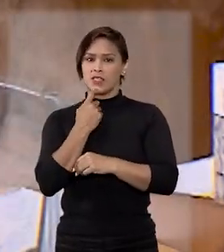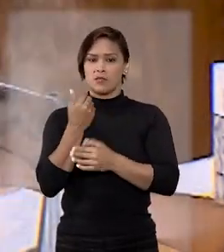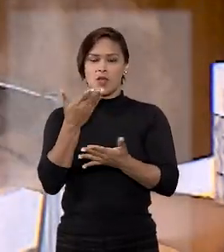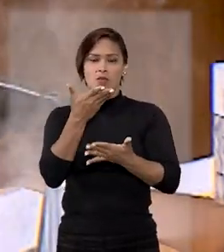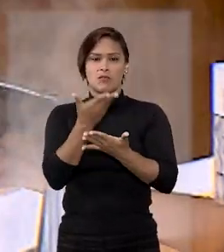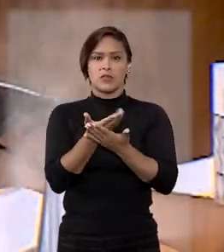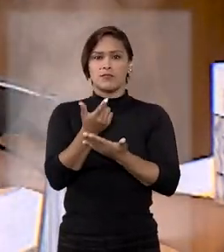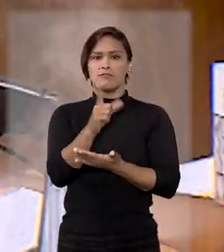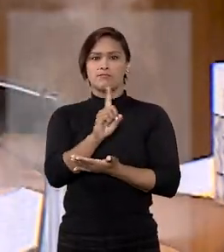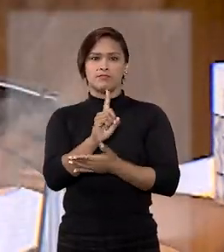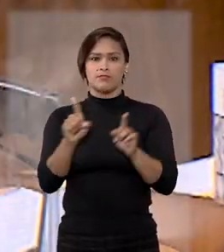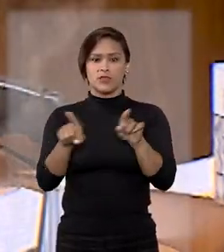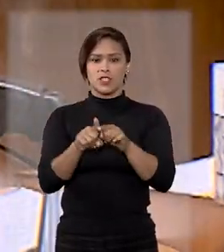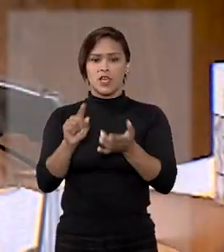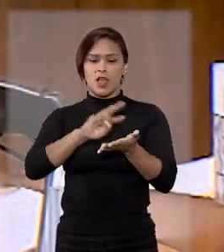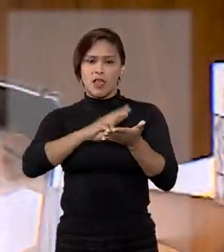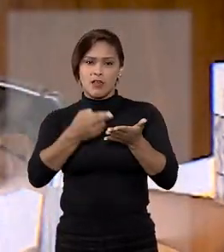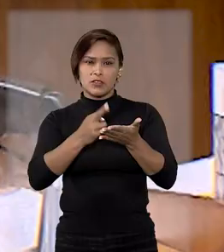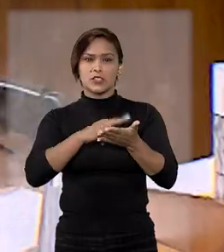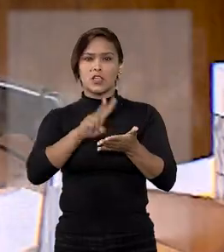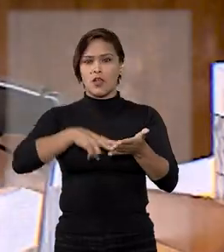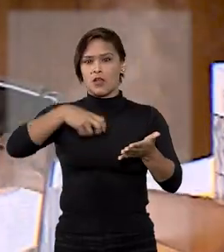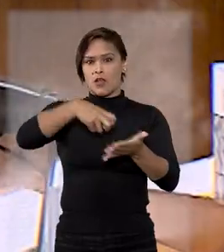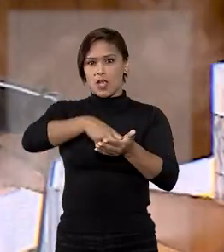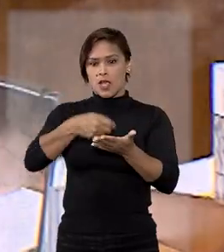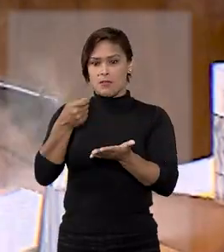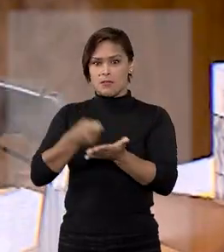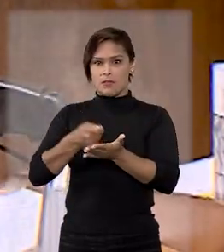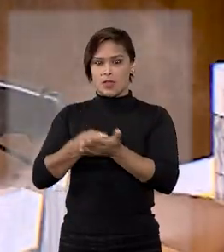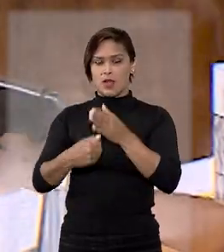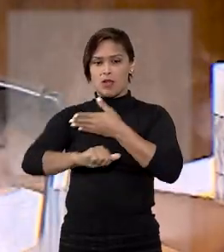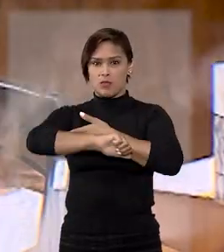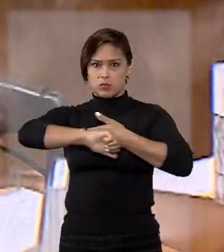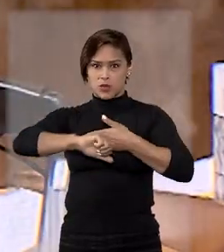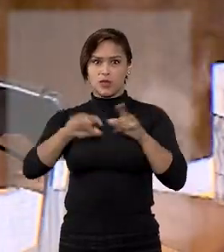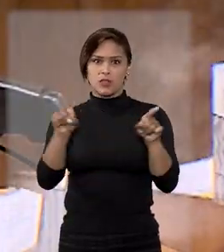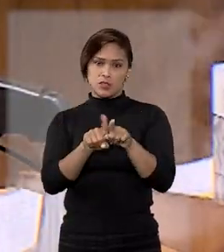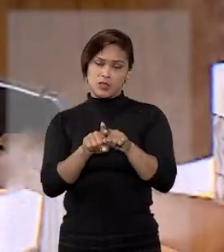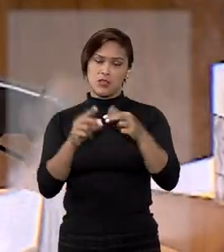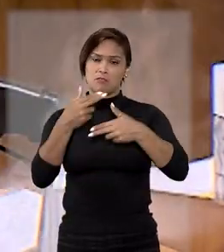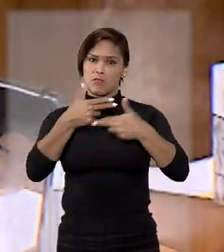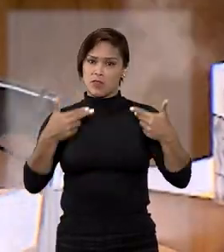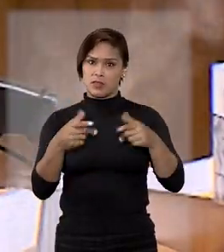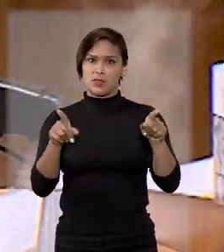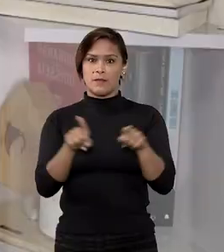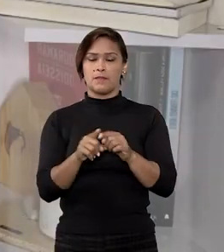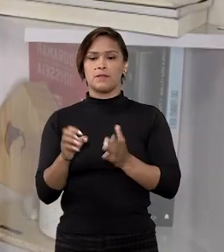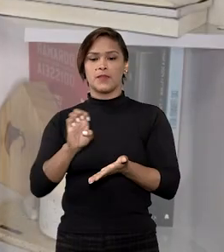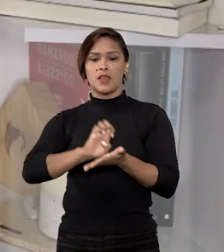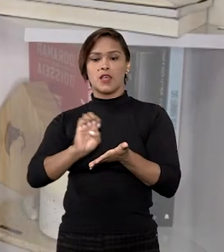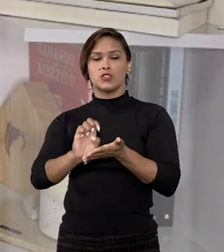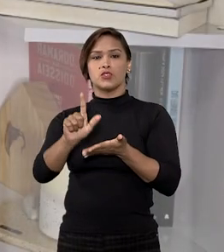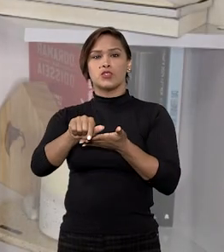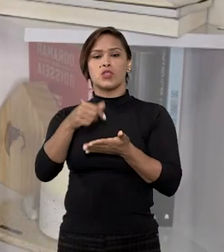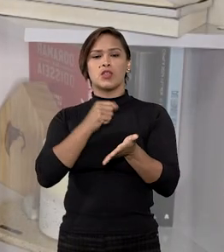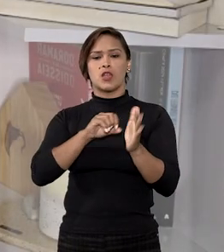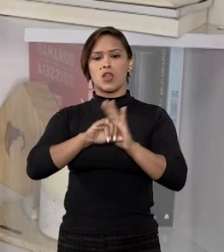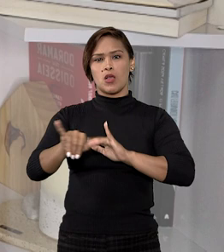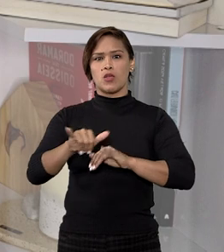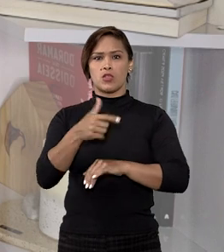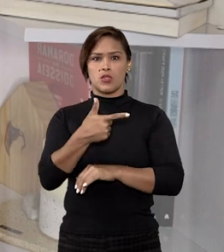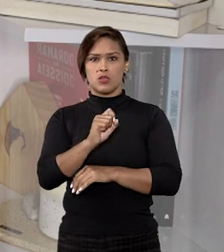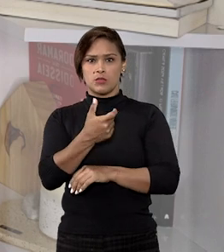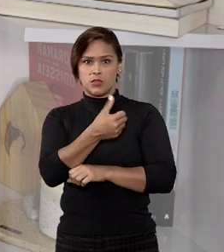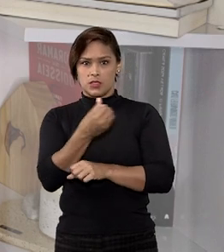negou o provimento ao recurso da editora condenada a indenizar o piloto por danos morais e materiais. A editora lançou em